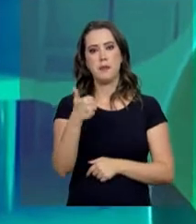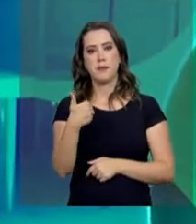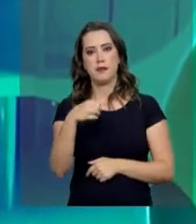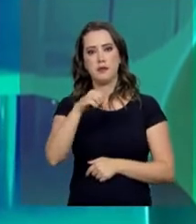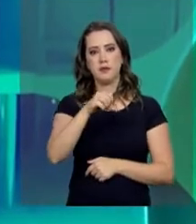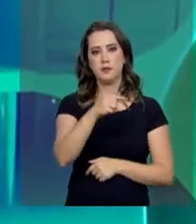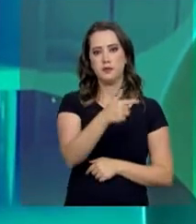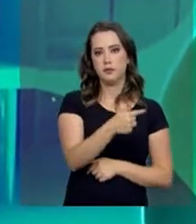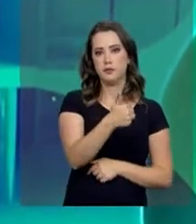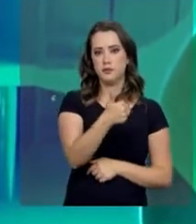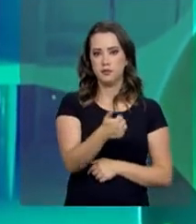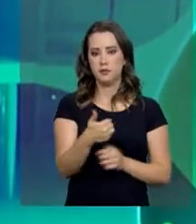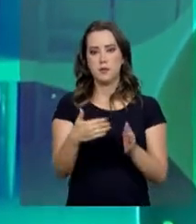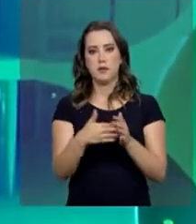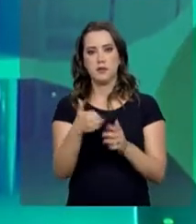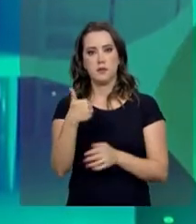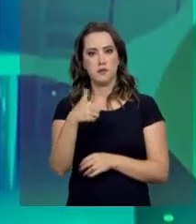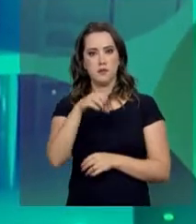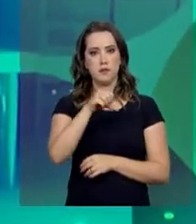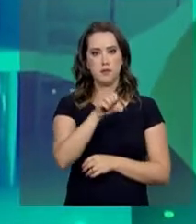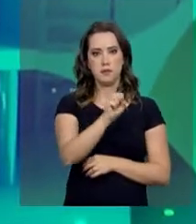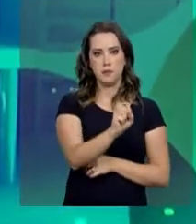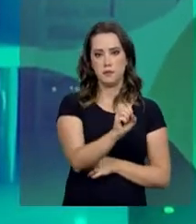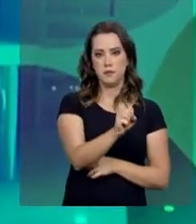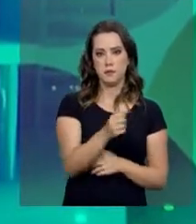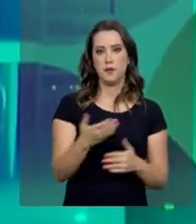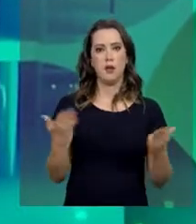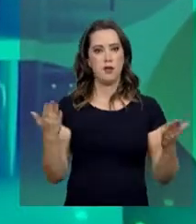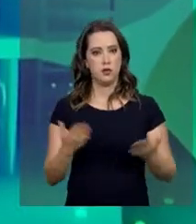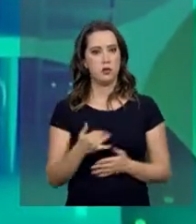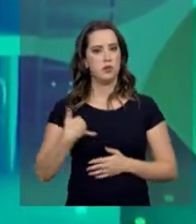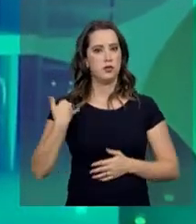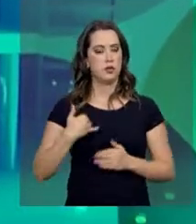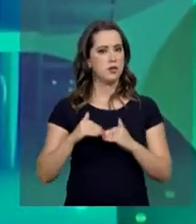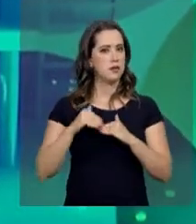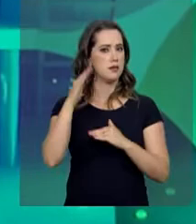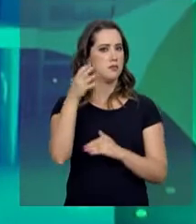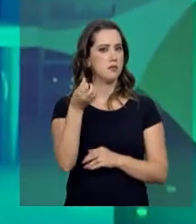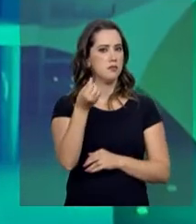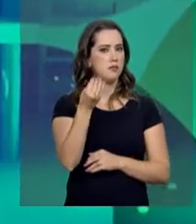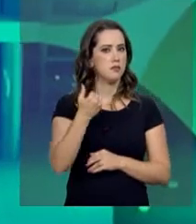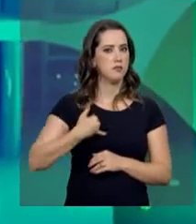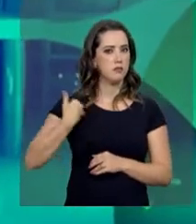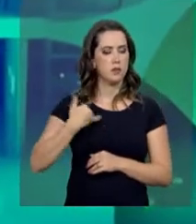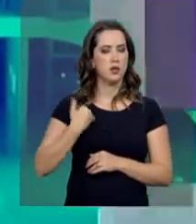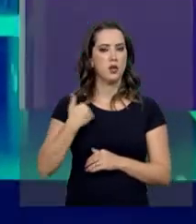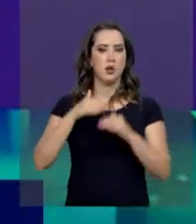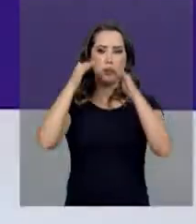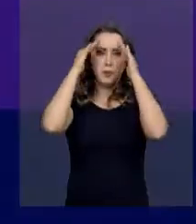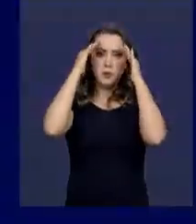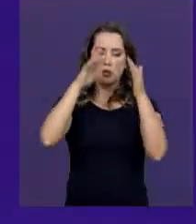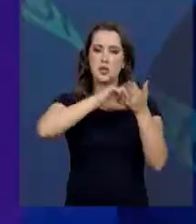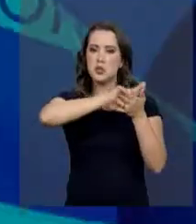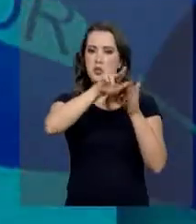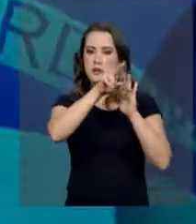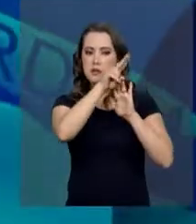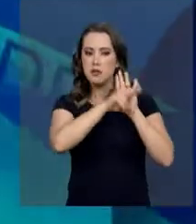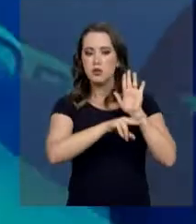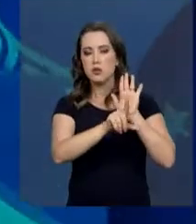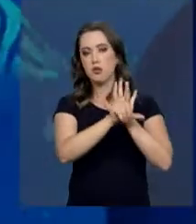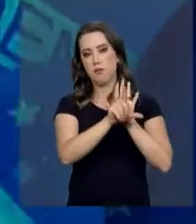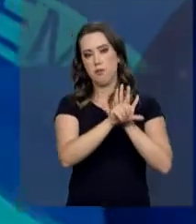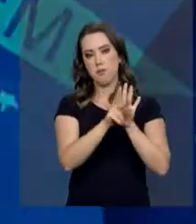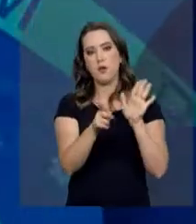1971 e 1988, agora com idade acima de 60 anos ou que cumpram outros